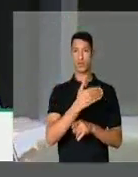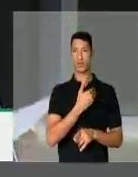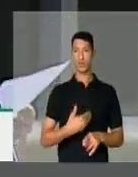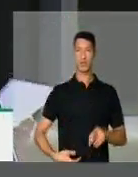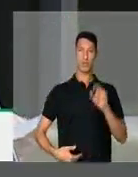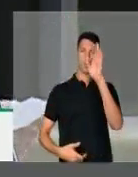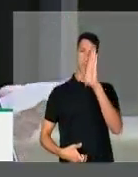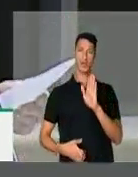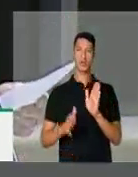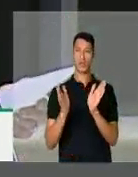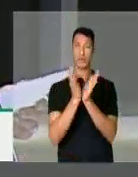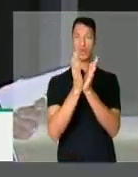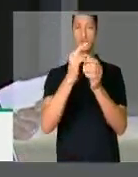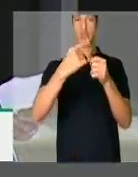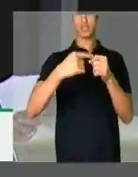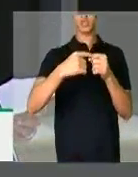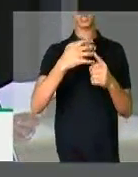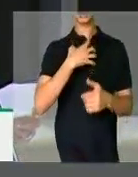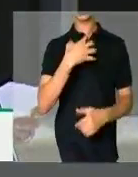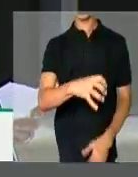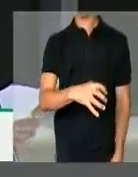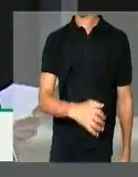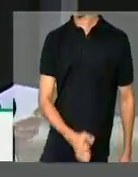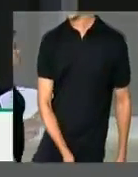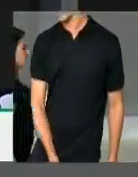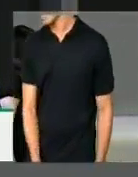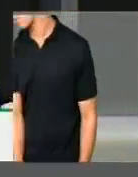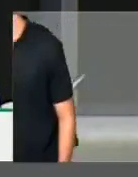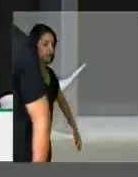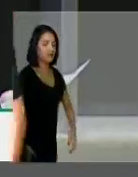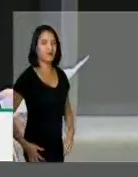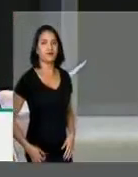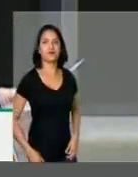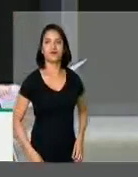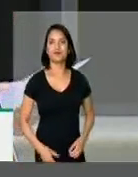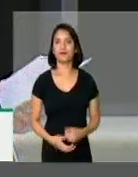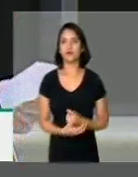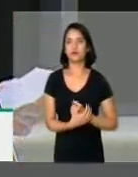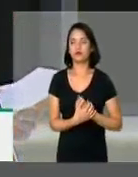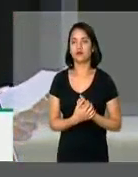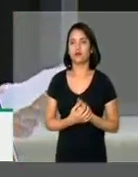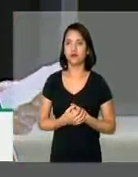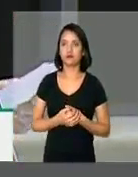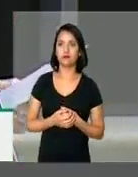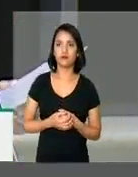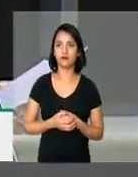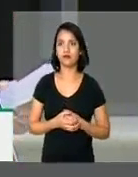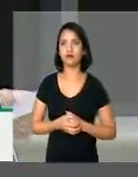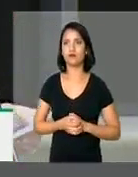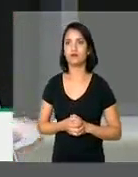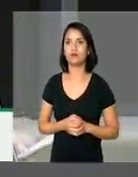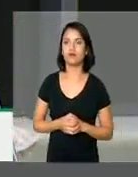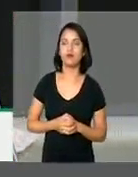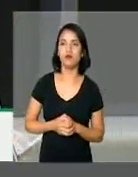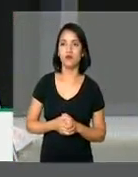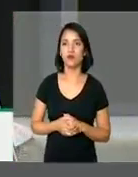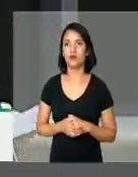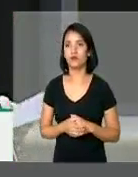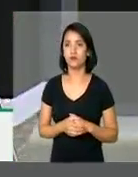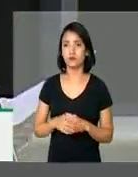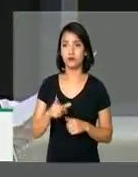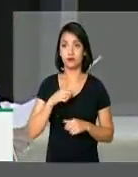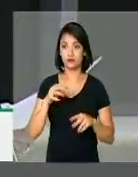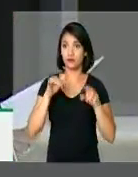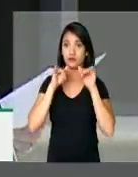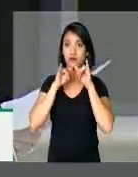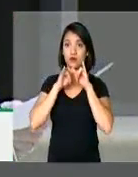Brasil se reuniram na cidade de Salvador para o lançamento da campanha O Maio Verde, que teve como lema